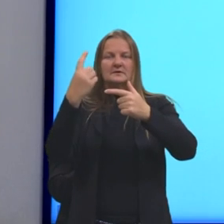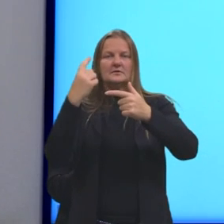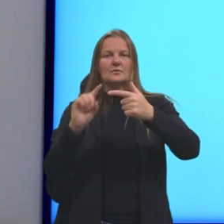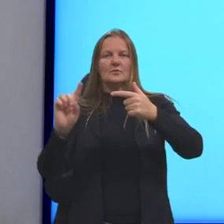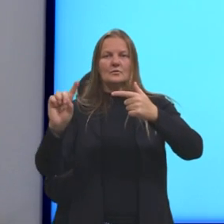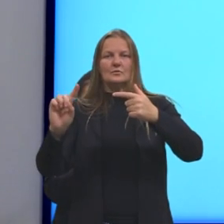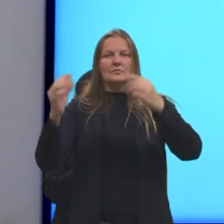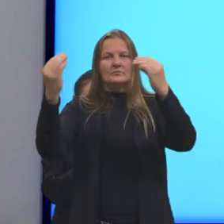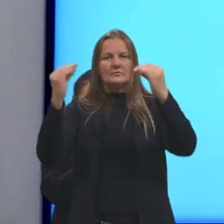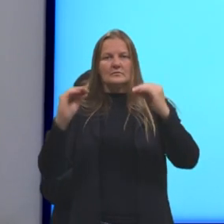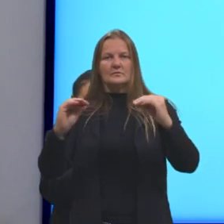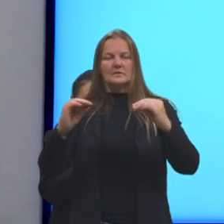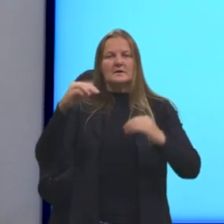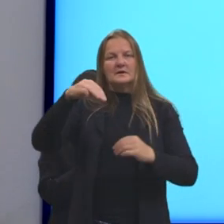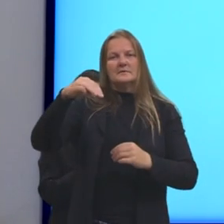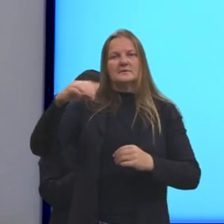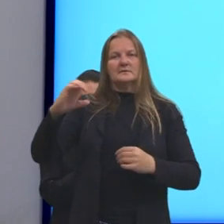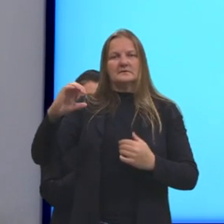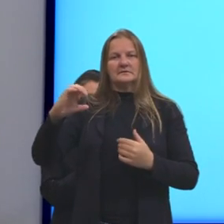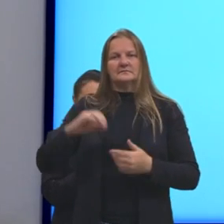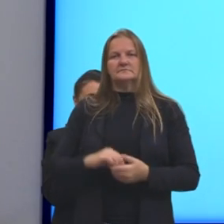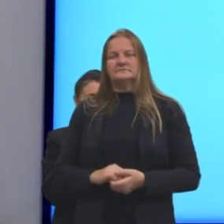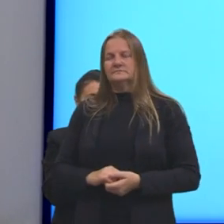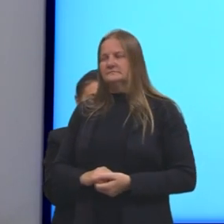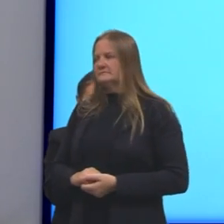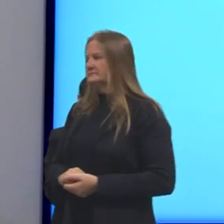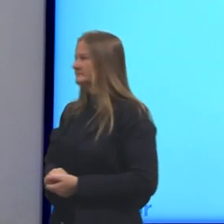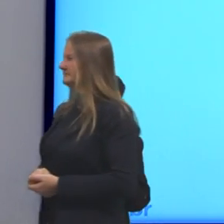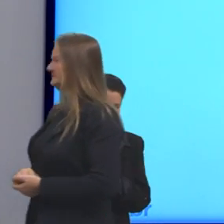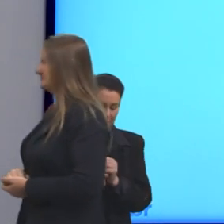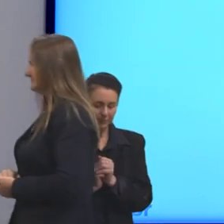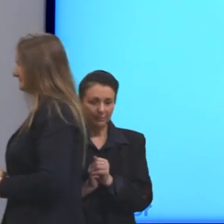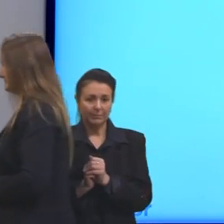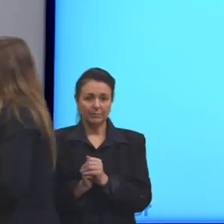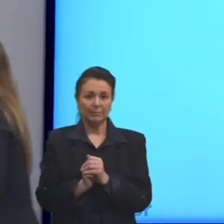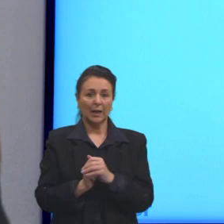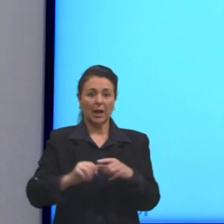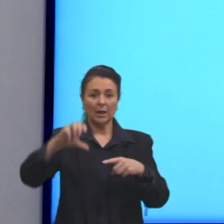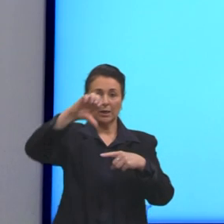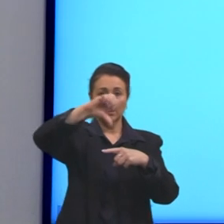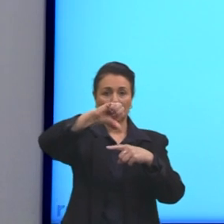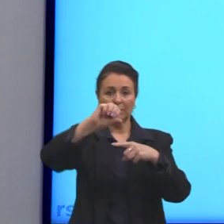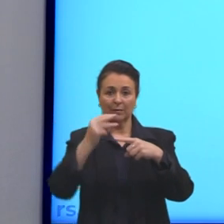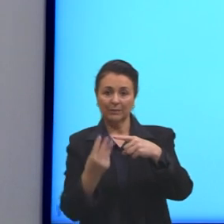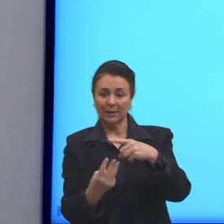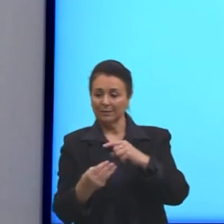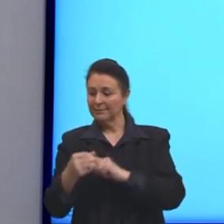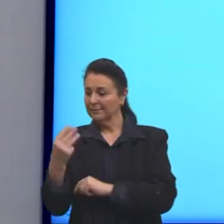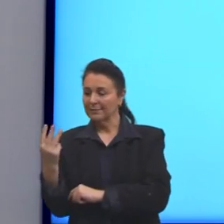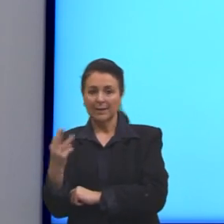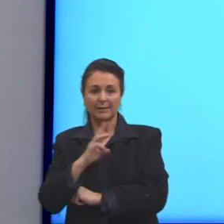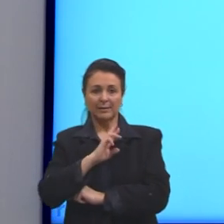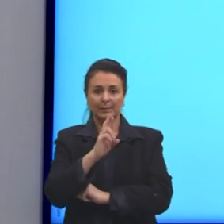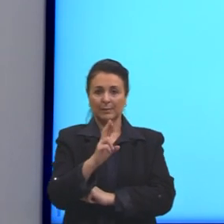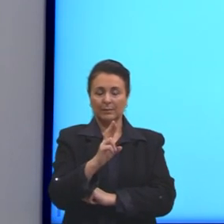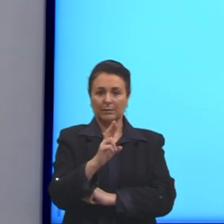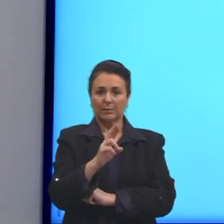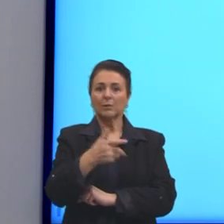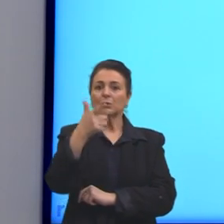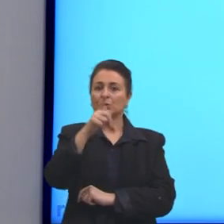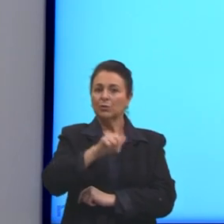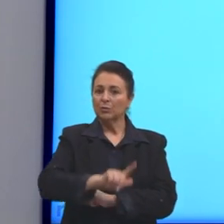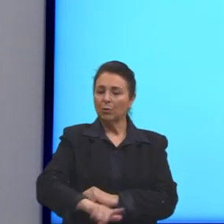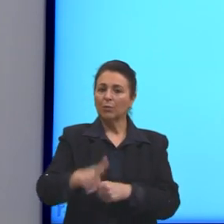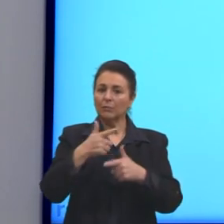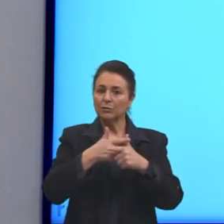1. 9 dividido por 3 dá 3. Então, coloquei os resultados abaixo. Posso dividir de novo